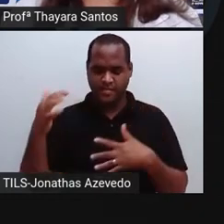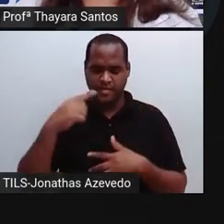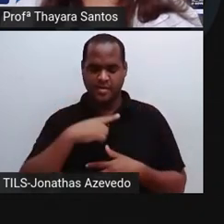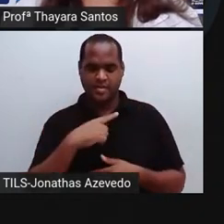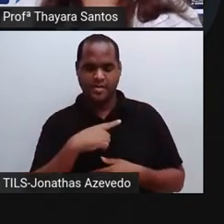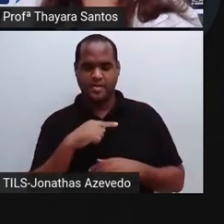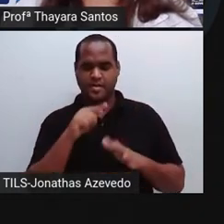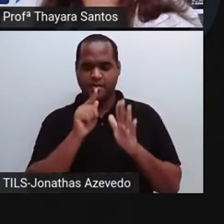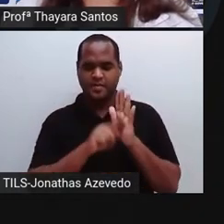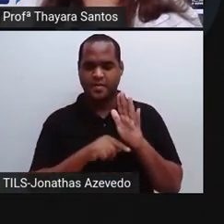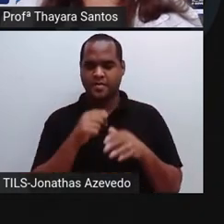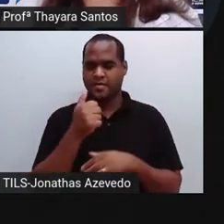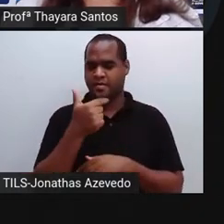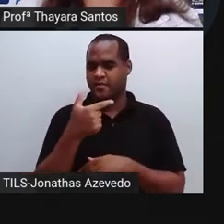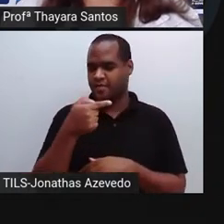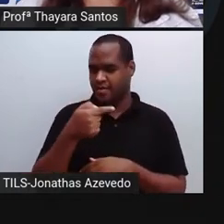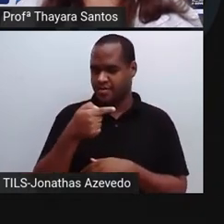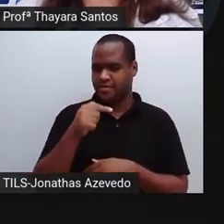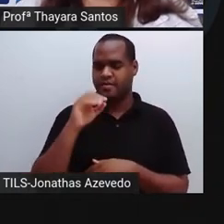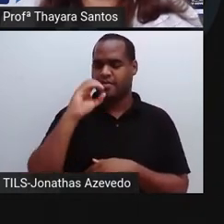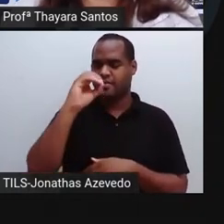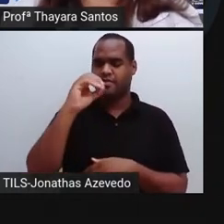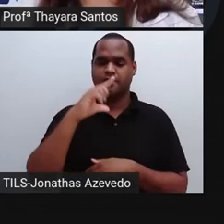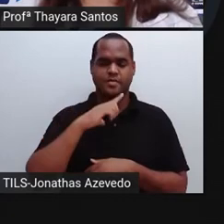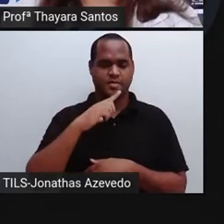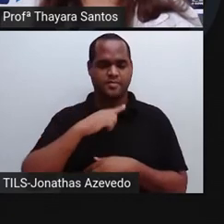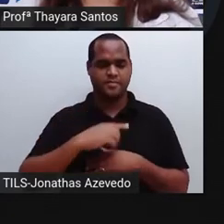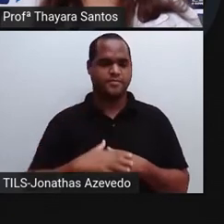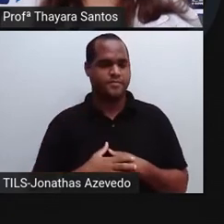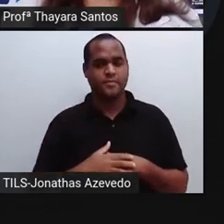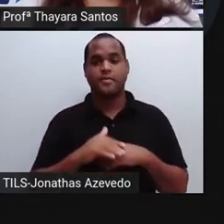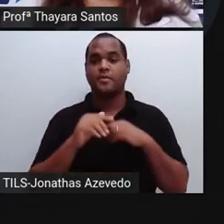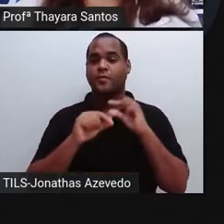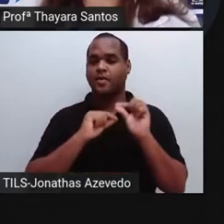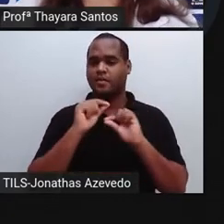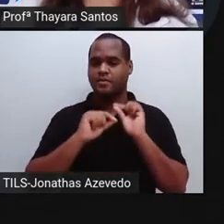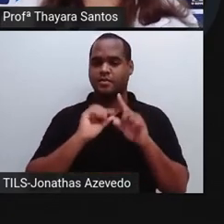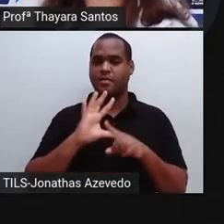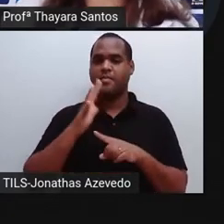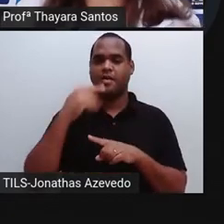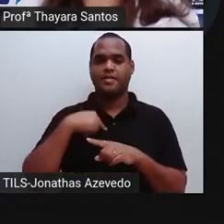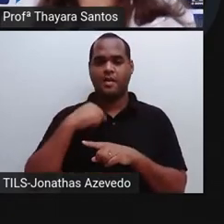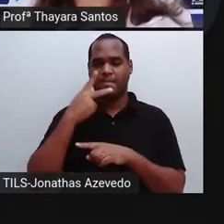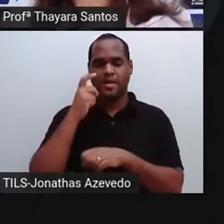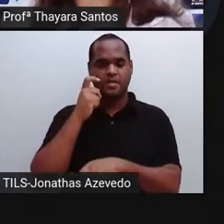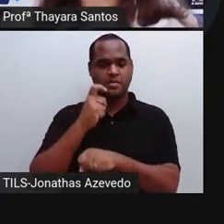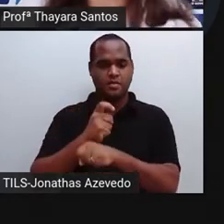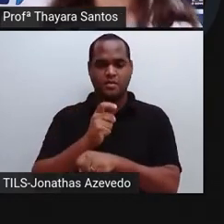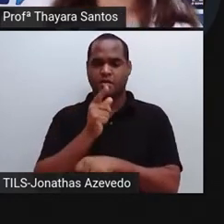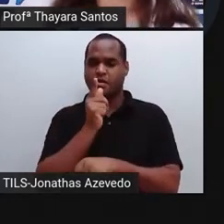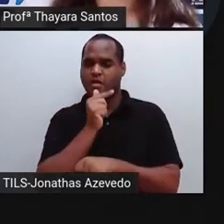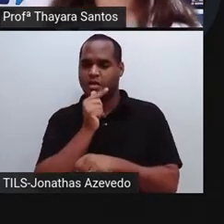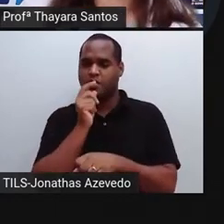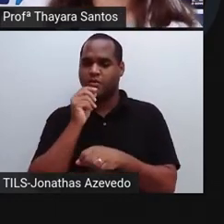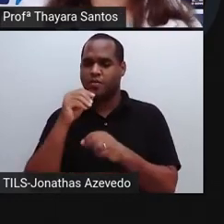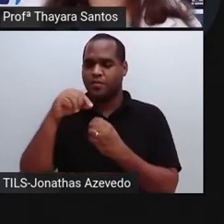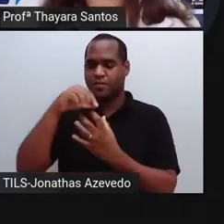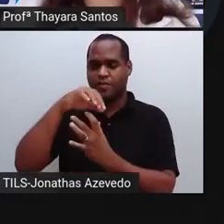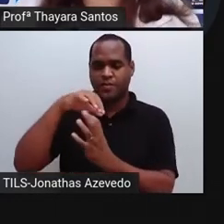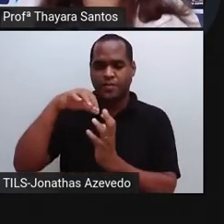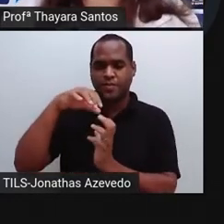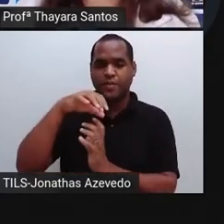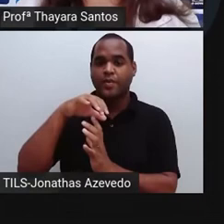127 graus Celsius. O que está acontecendo com ela? Ela está sólida, líquida ou ela está gasosa?